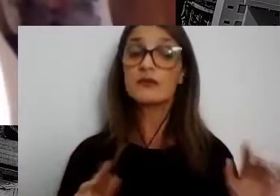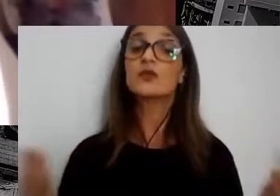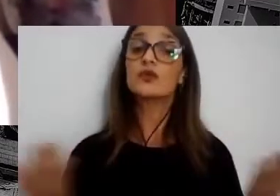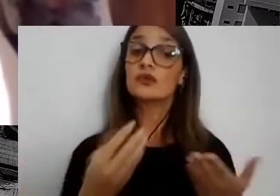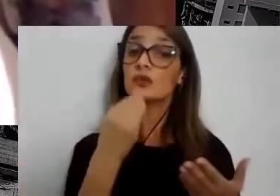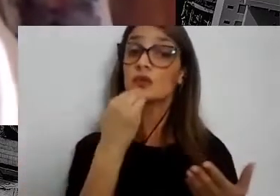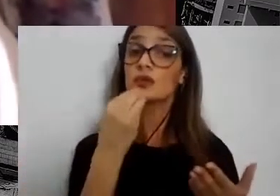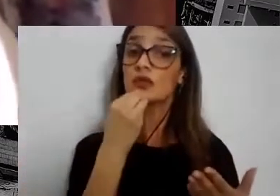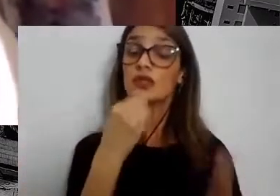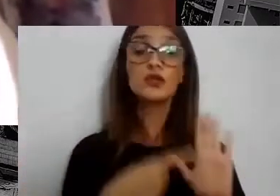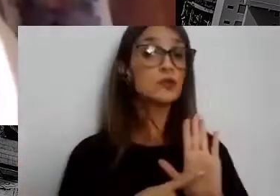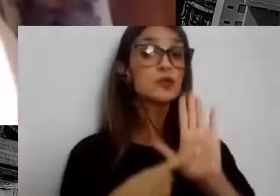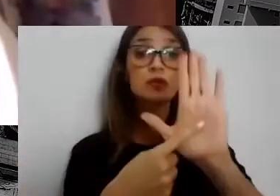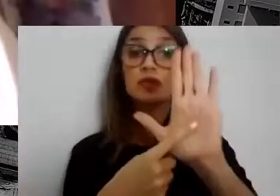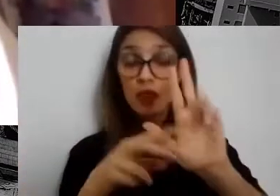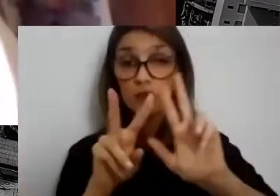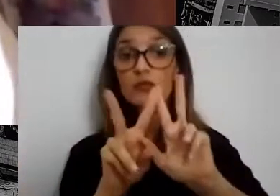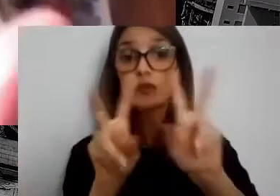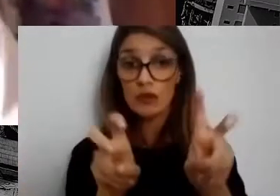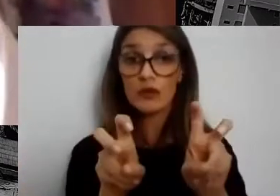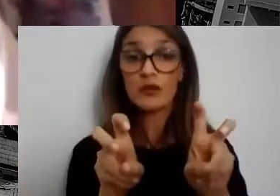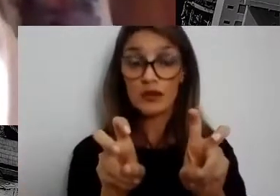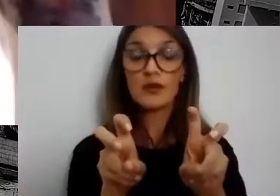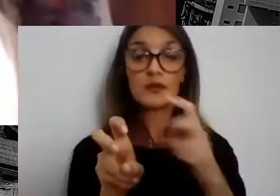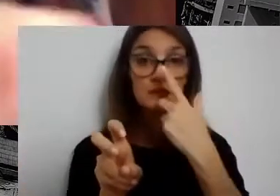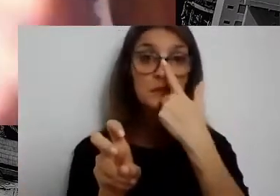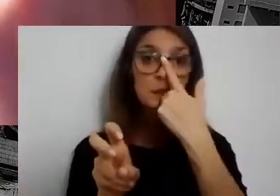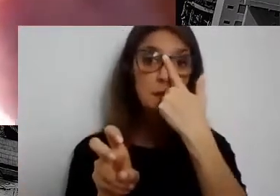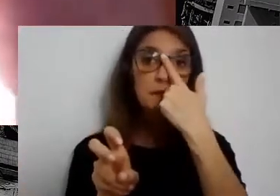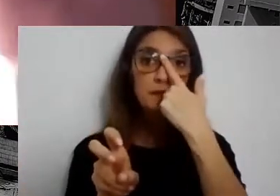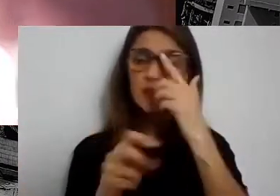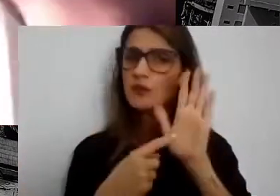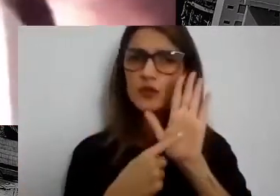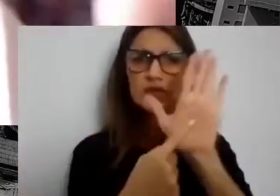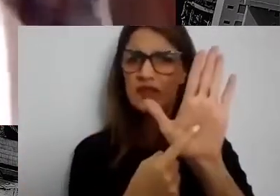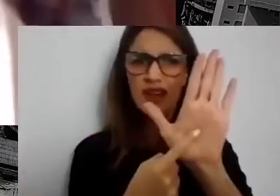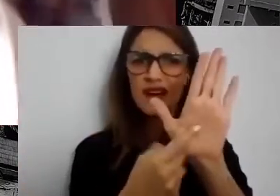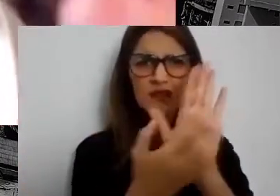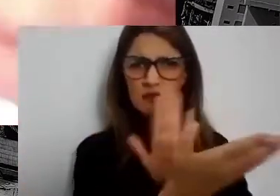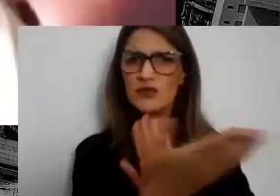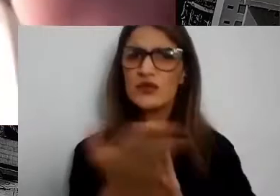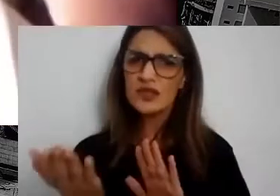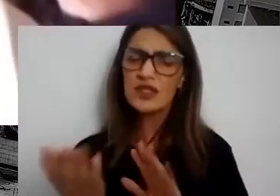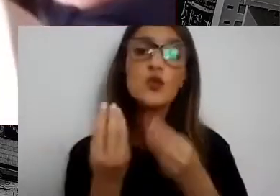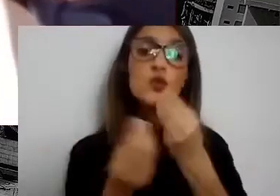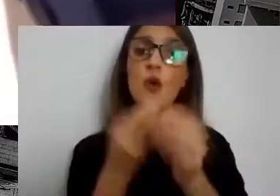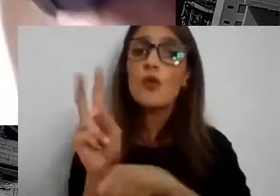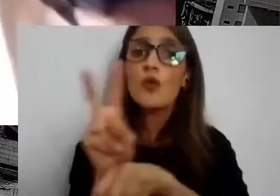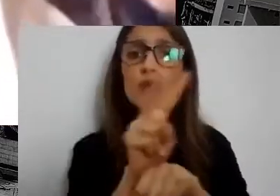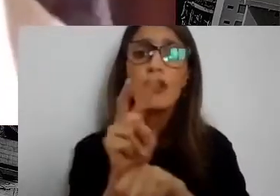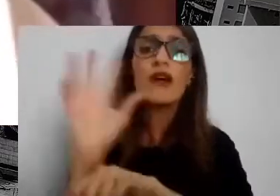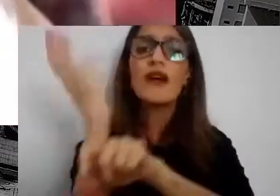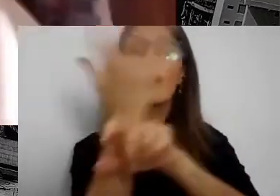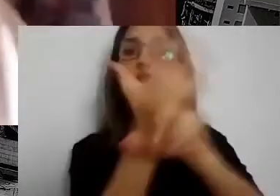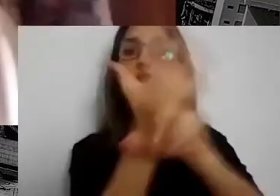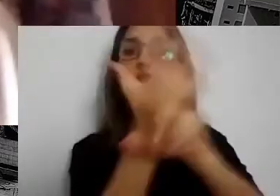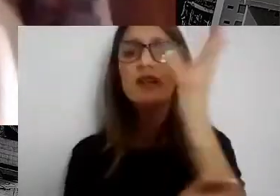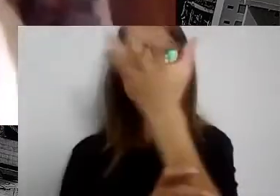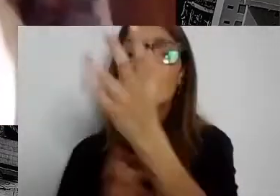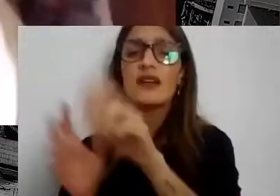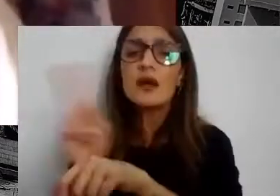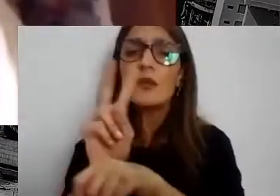mais esse tema para traduzir para as pessoas como que conservar a floresta, como que proteger,